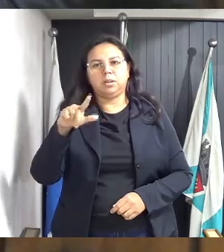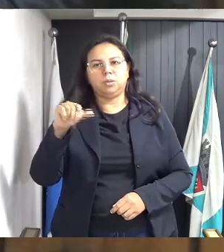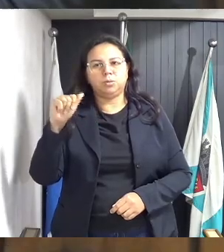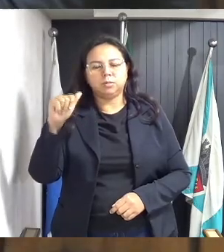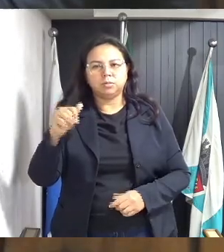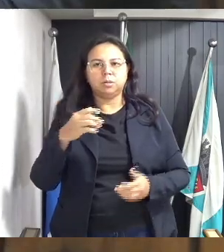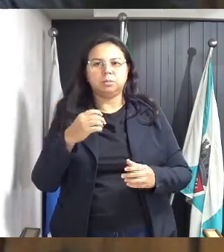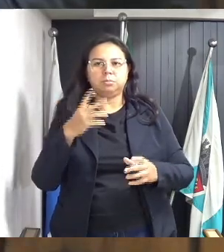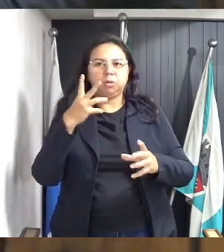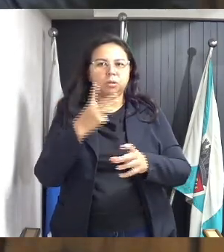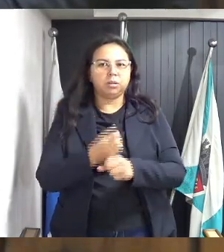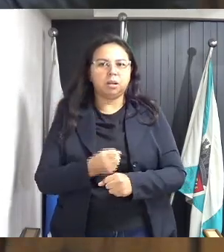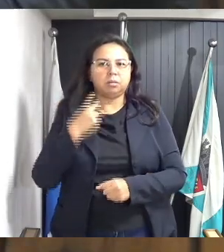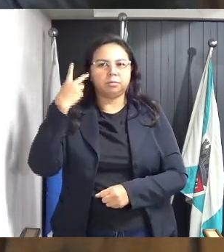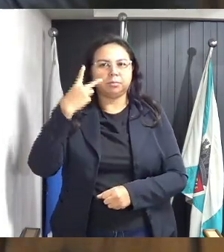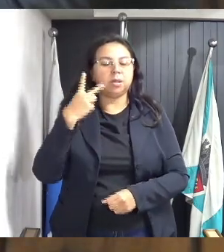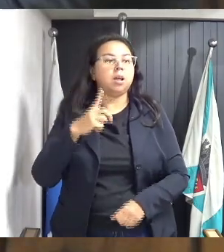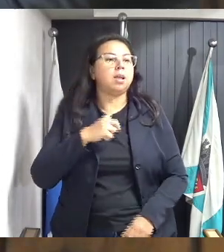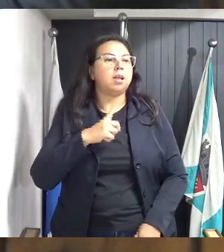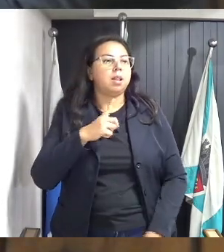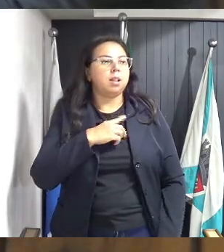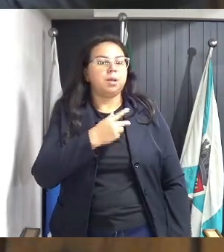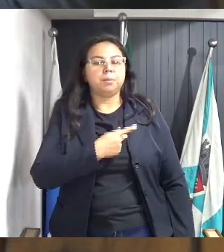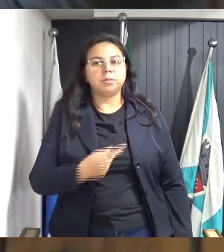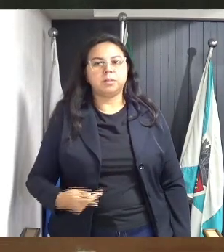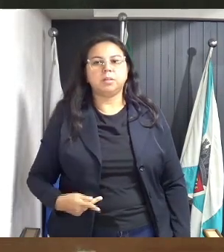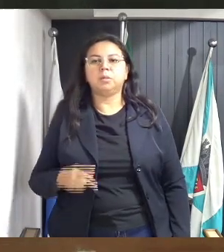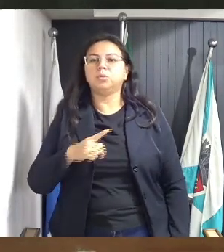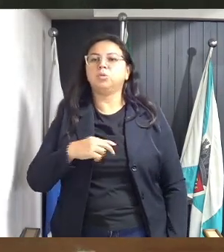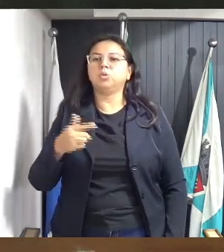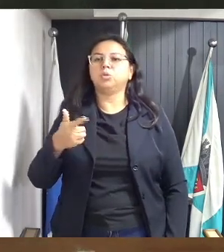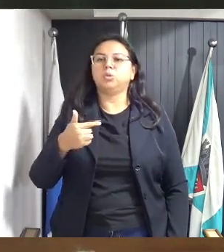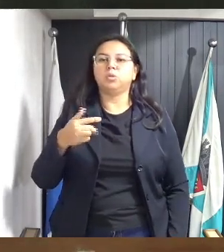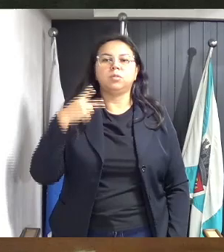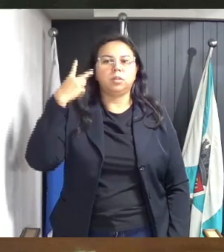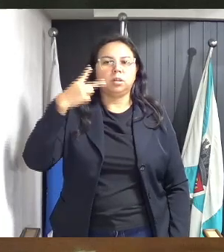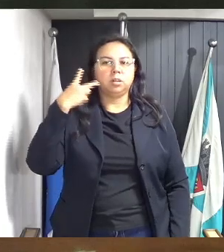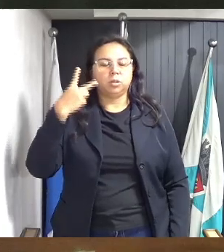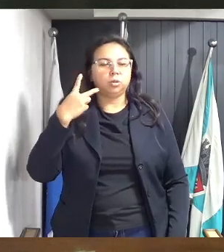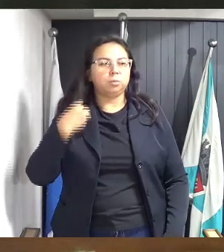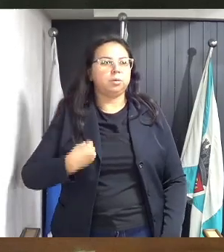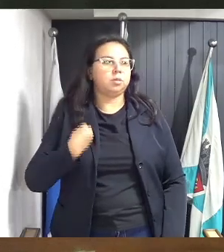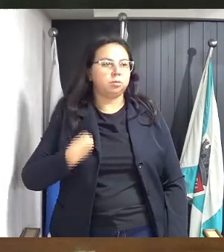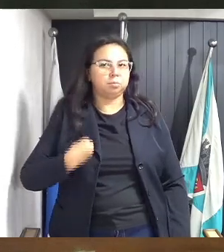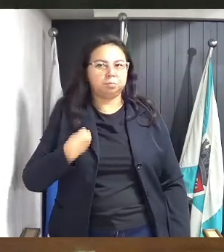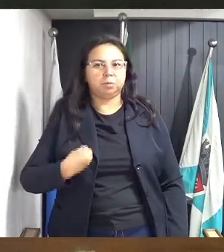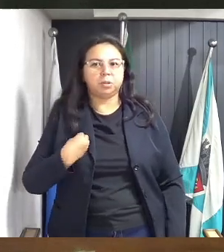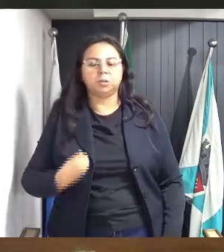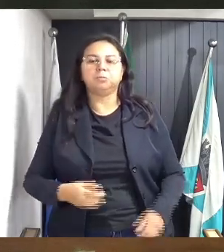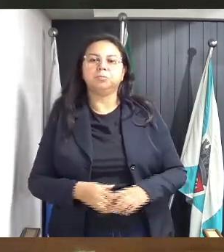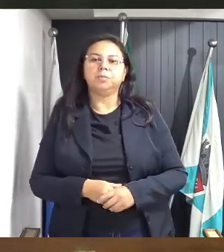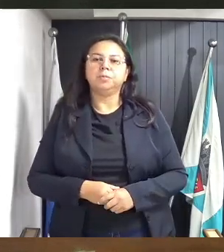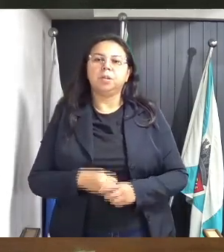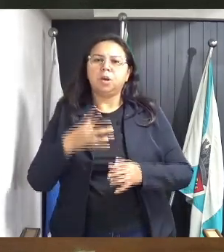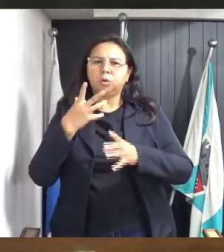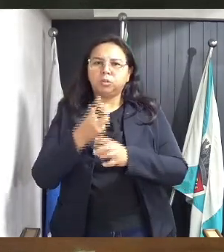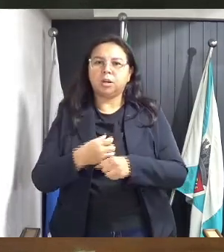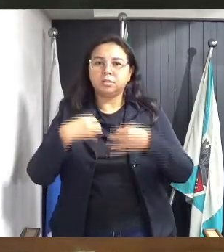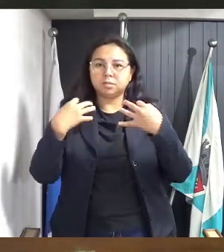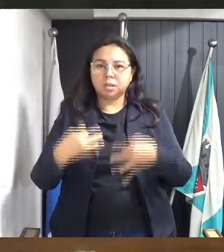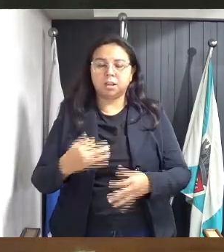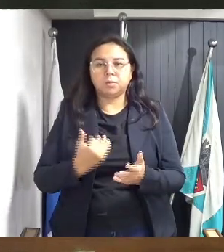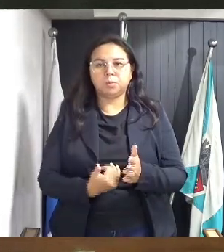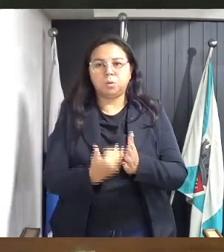Senhor presidente, temos 12 vereadores presentes. Tendo número legal, sob a apresentação de Deus, dou por